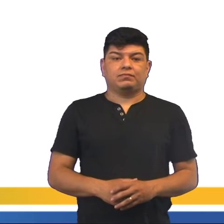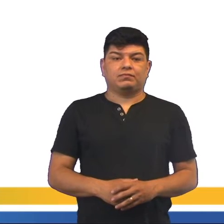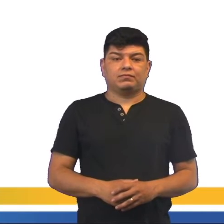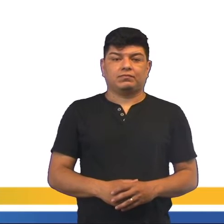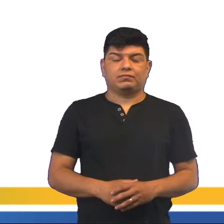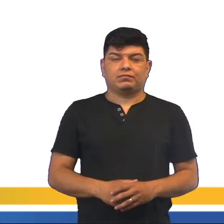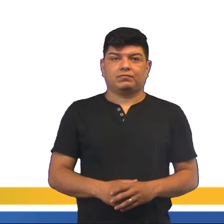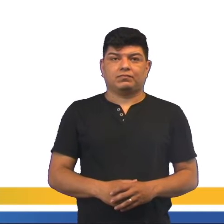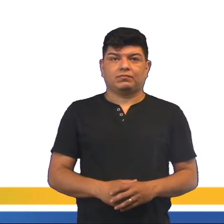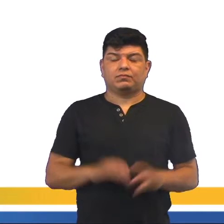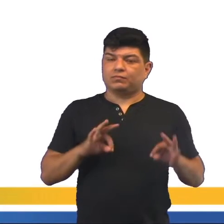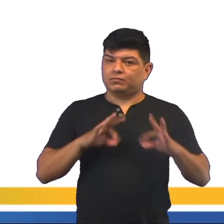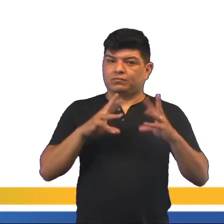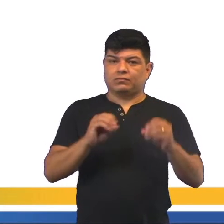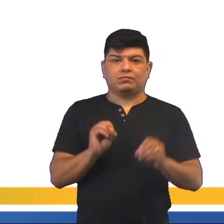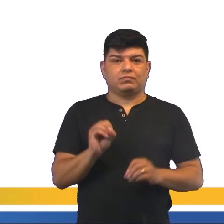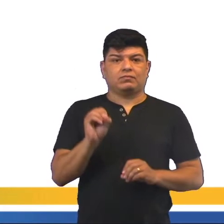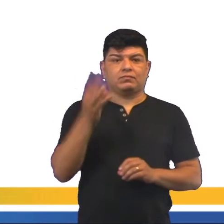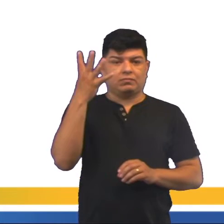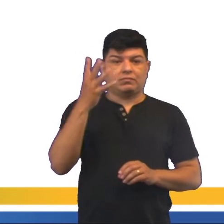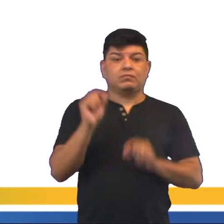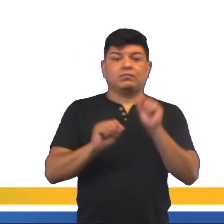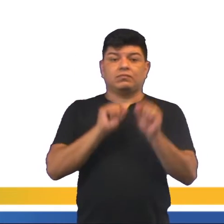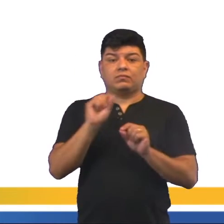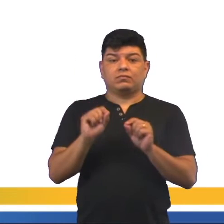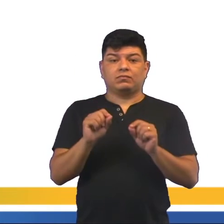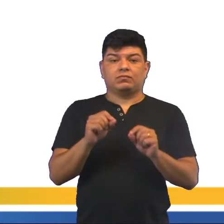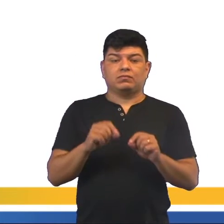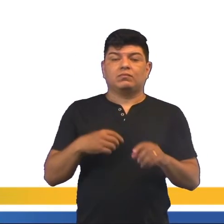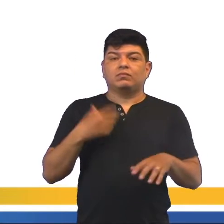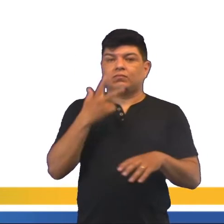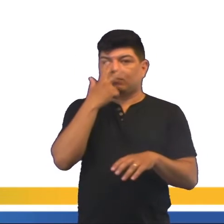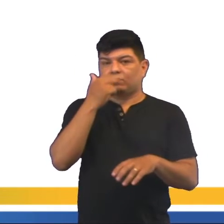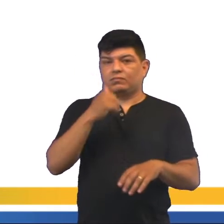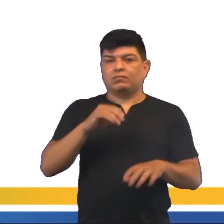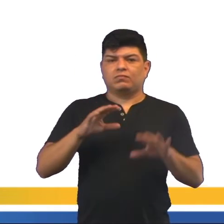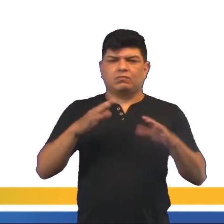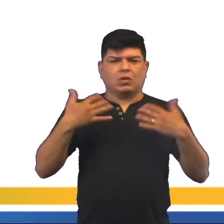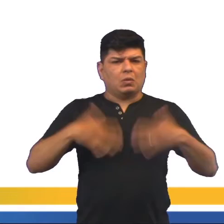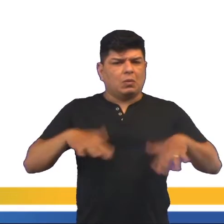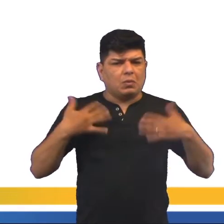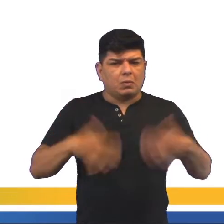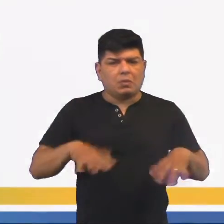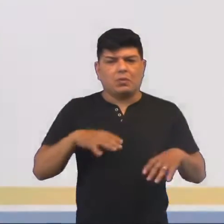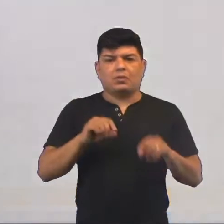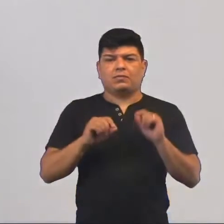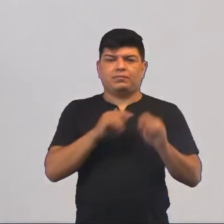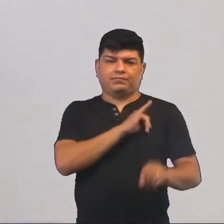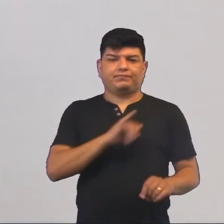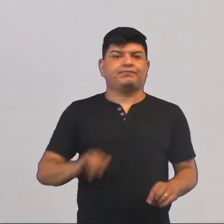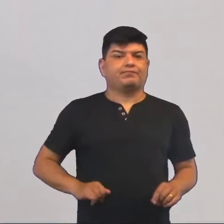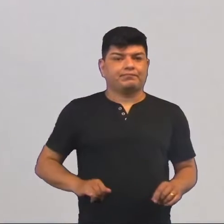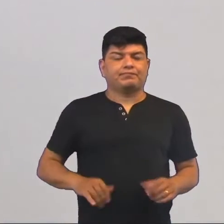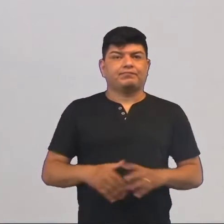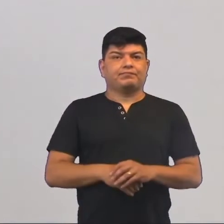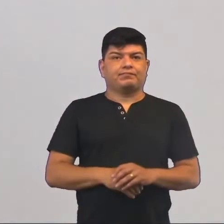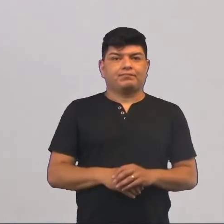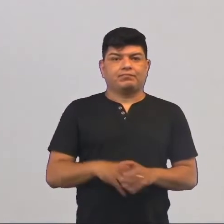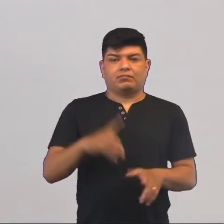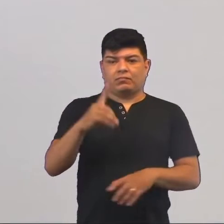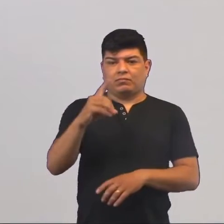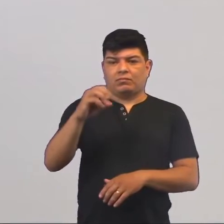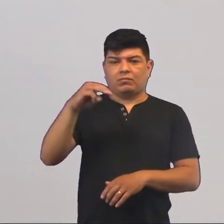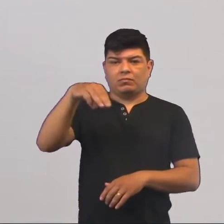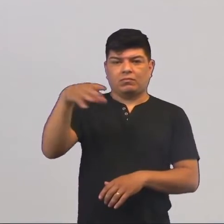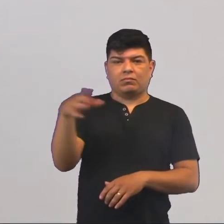Todos esses eventos acabam culminando aí com o desgaste extremo, né? Do imperador Dom Pedro